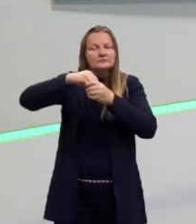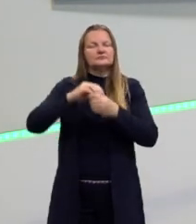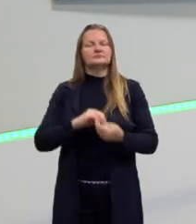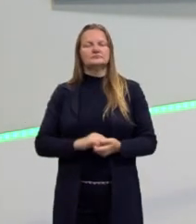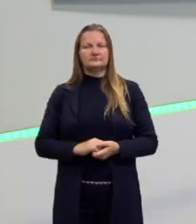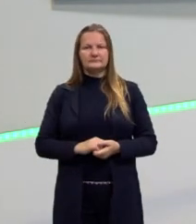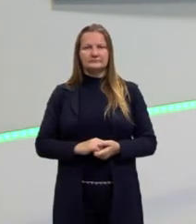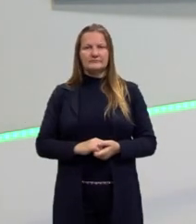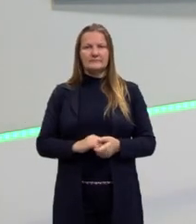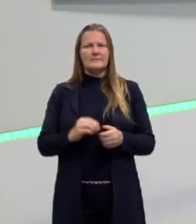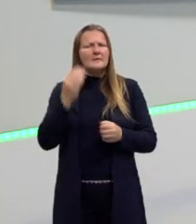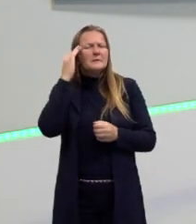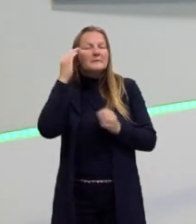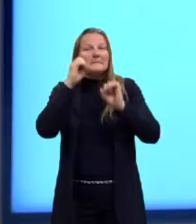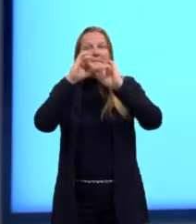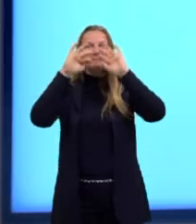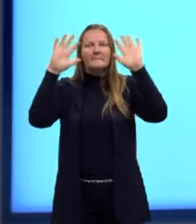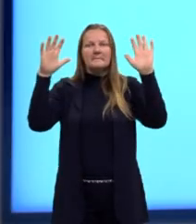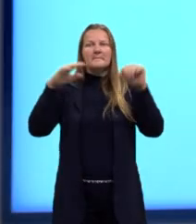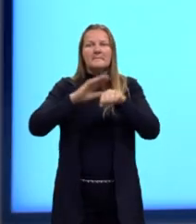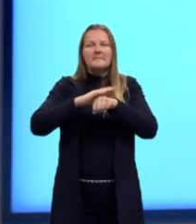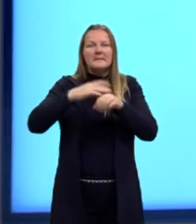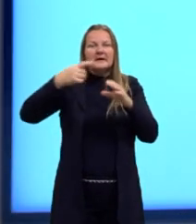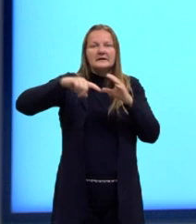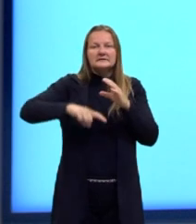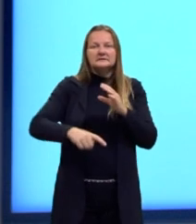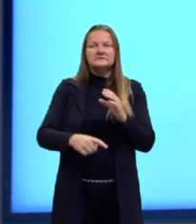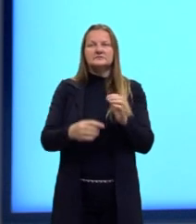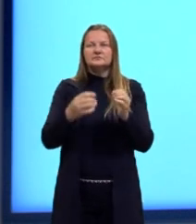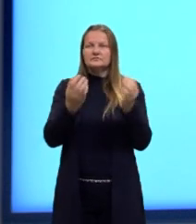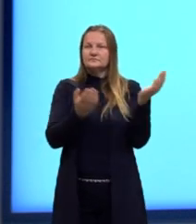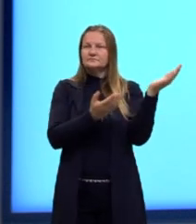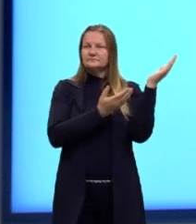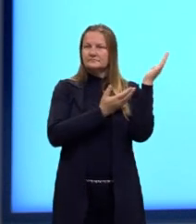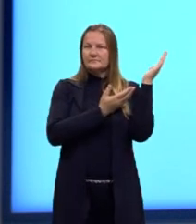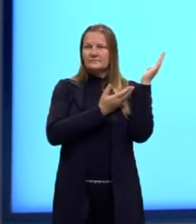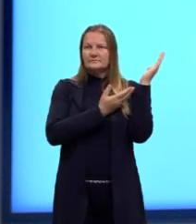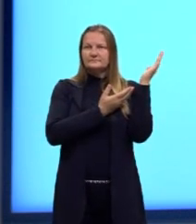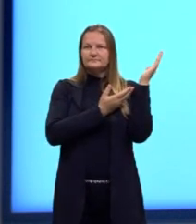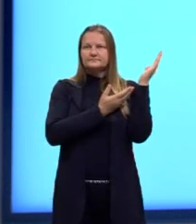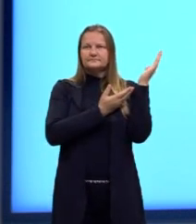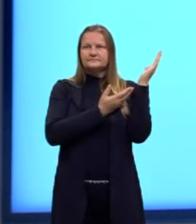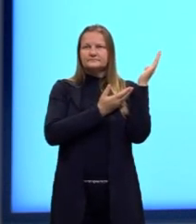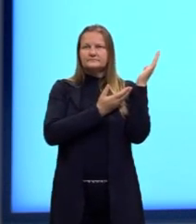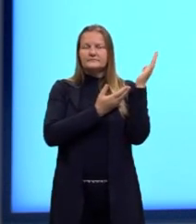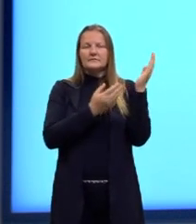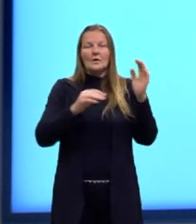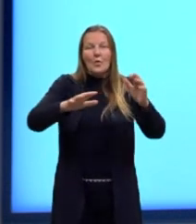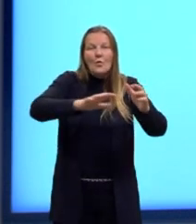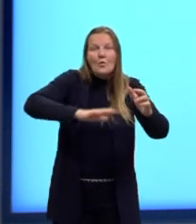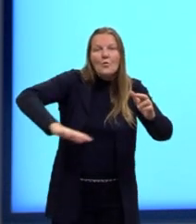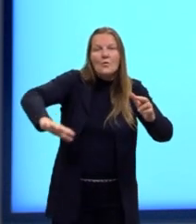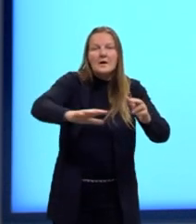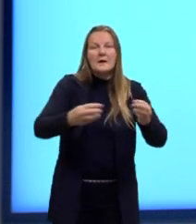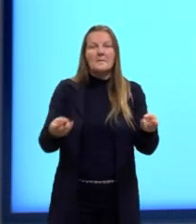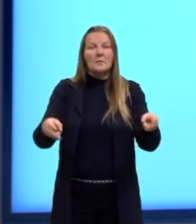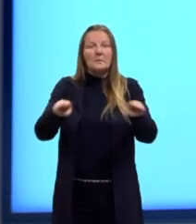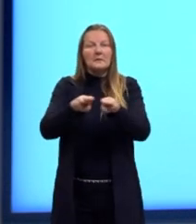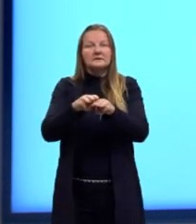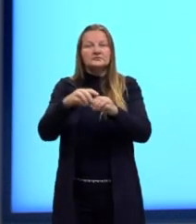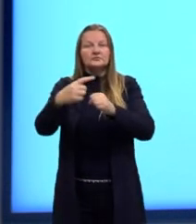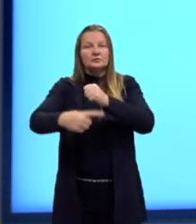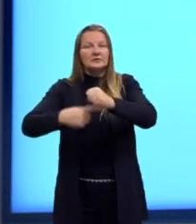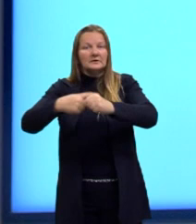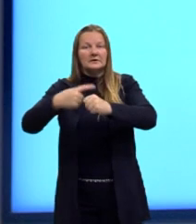Então, para a gente entender um pouquinho melhor, a vai falar sobre os domínios magnéticos. Então, o campo magnético gerado por um átomo de